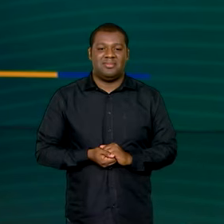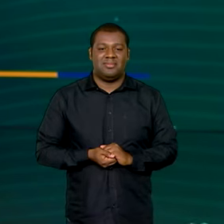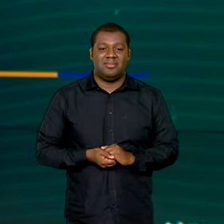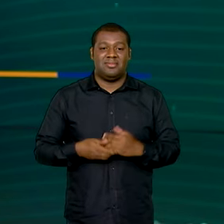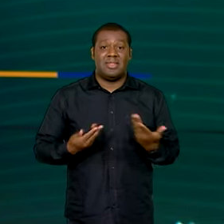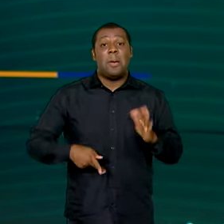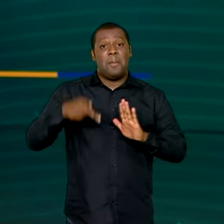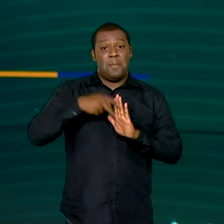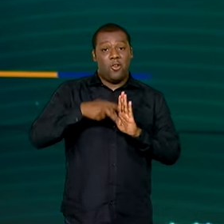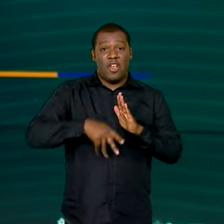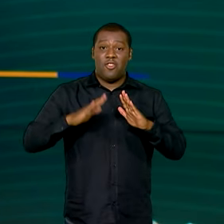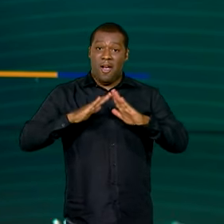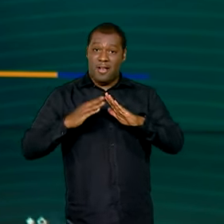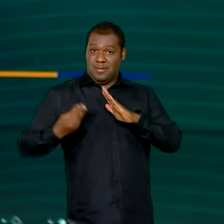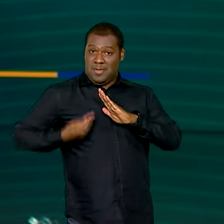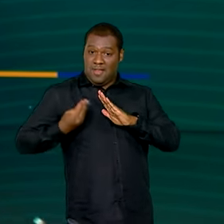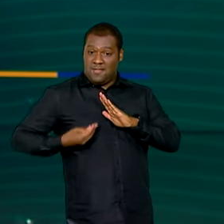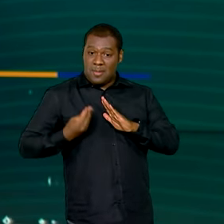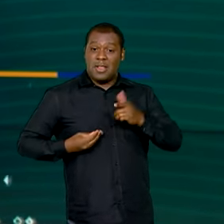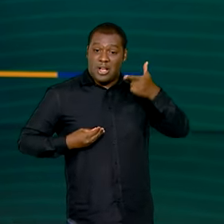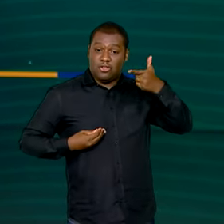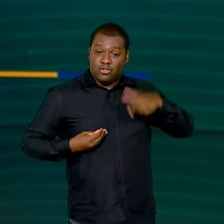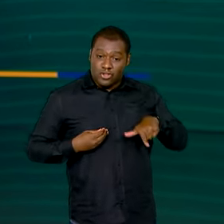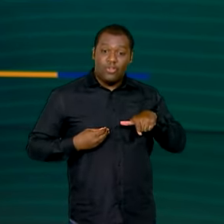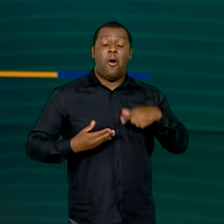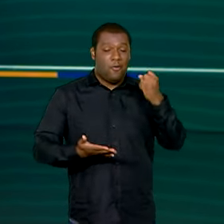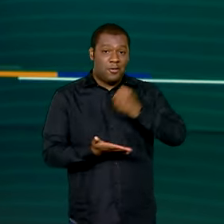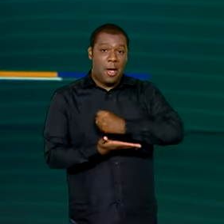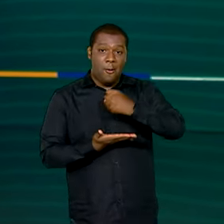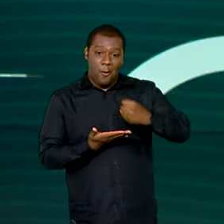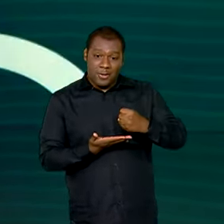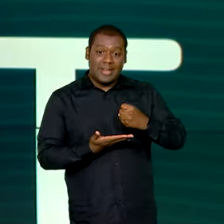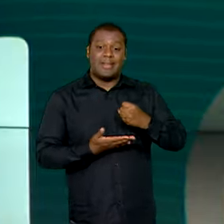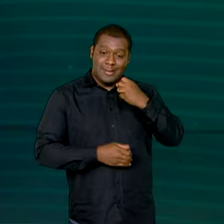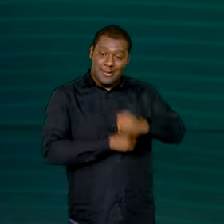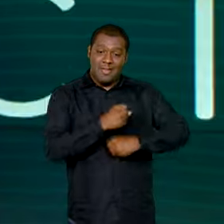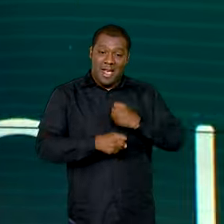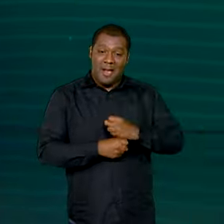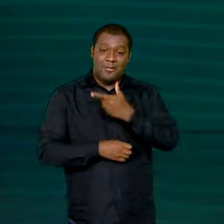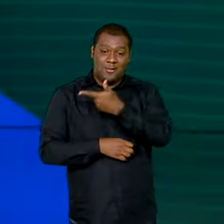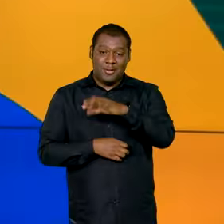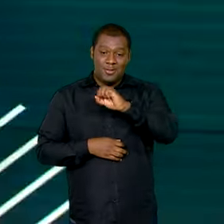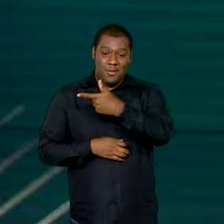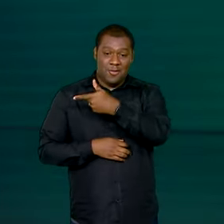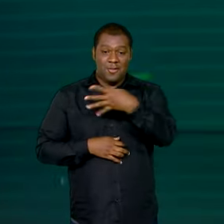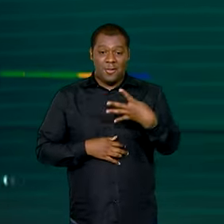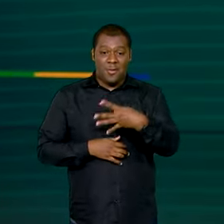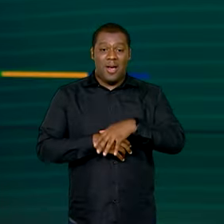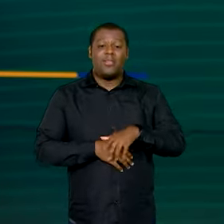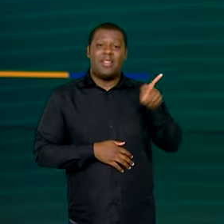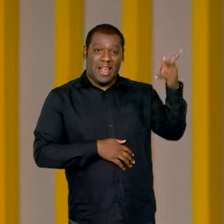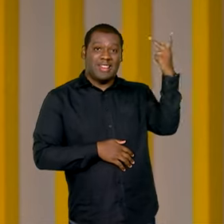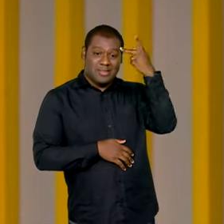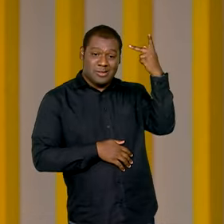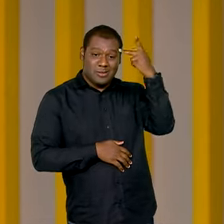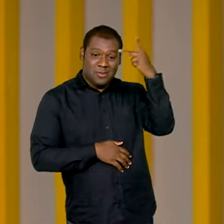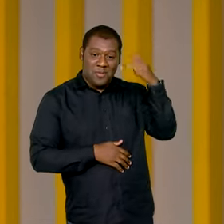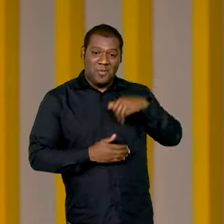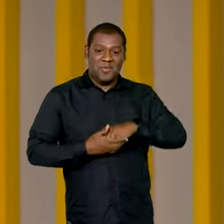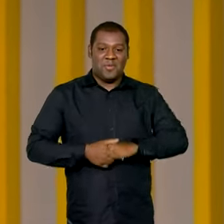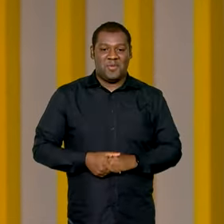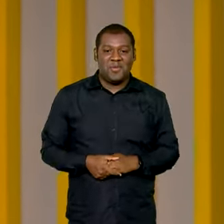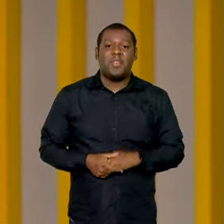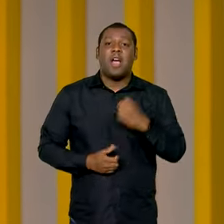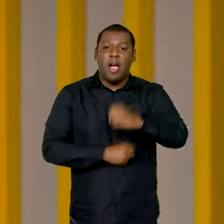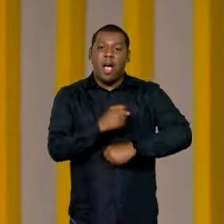O programa Minha Casa Minha Vida retomou as primeiras contratações deste ano com o Conjunto Habitacional em São Paulo. Para